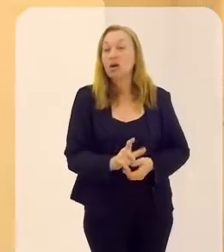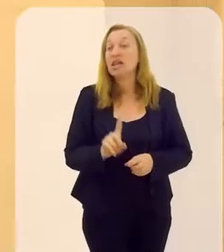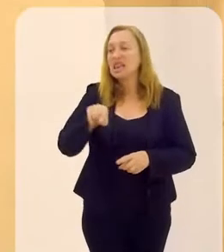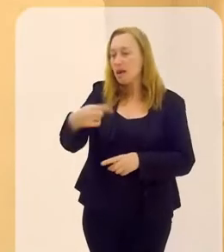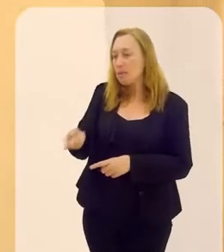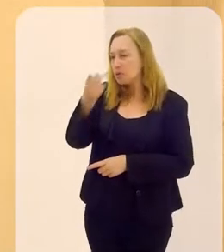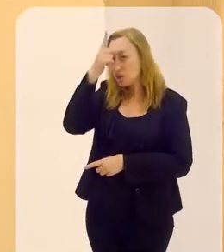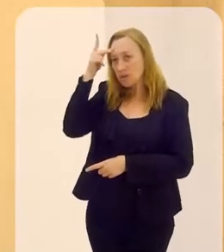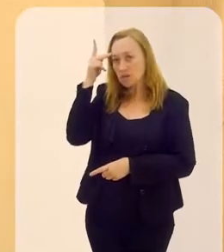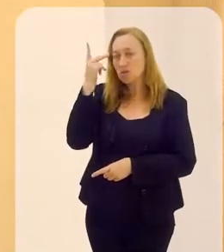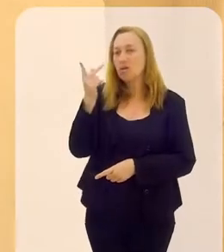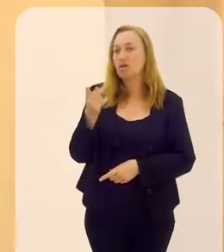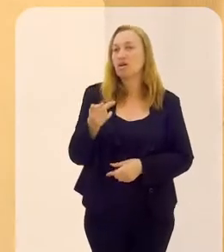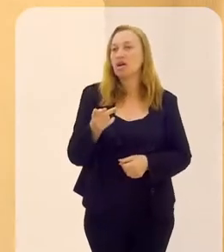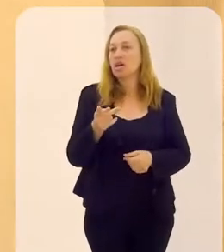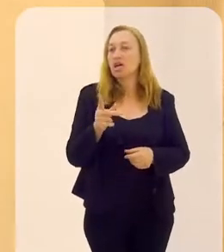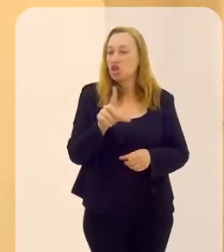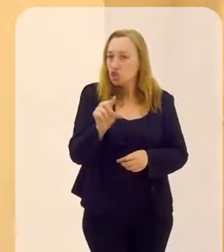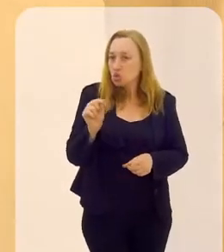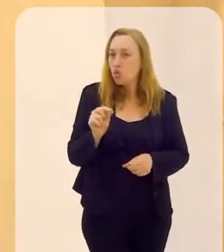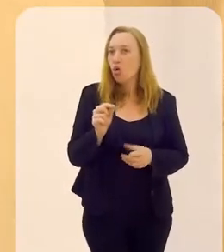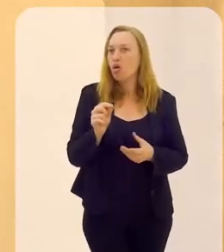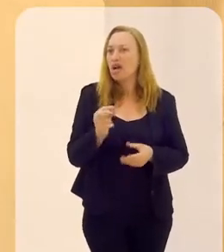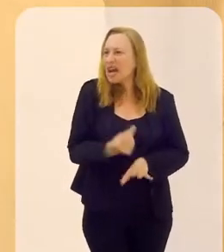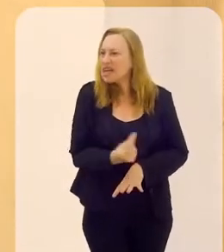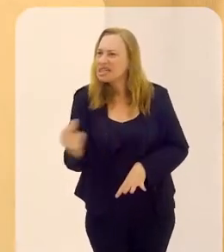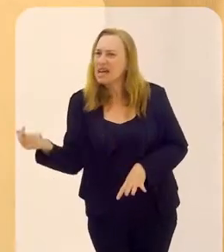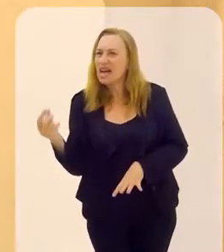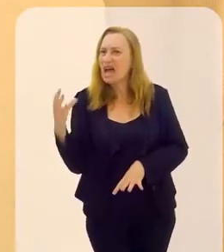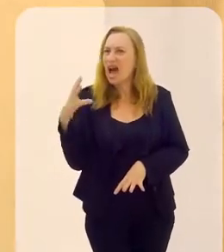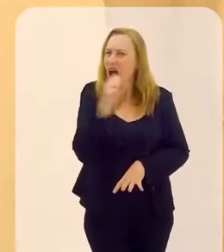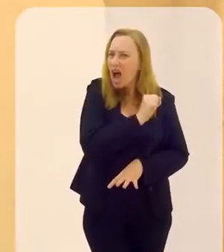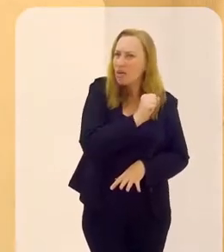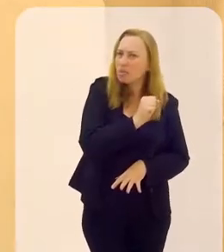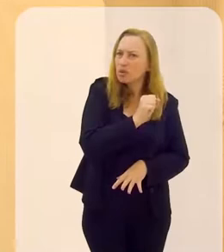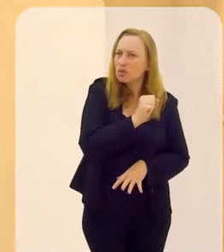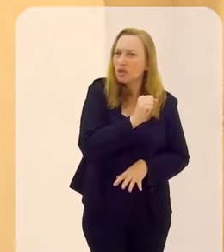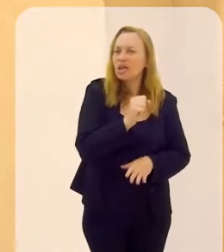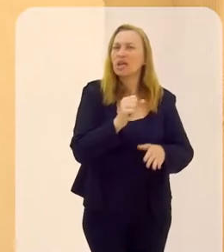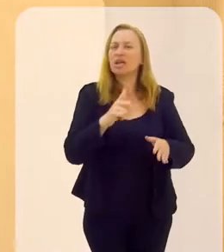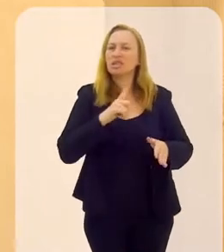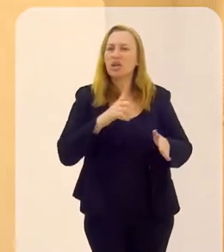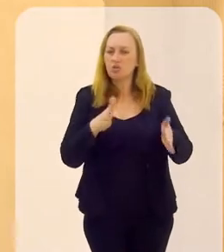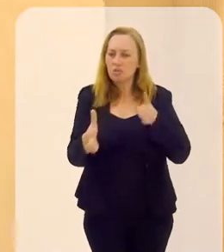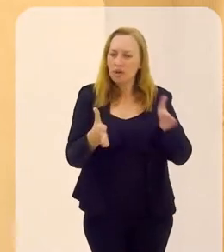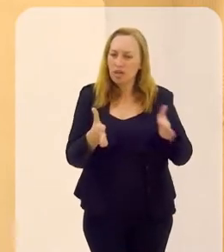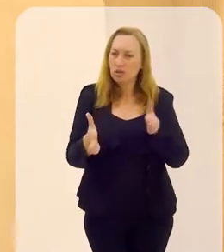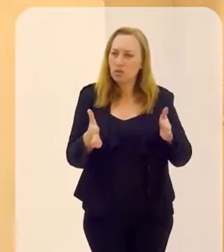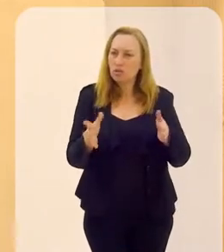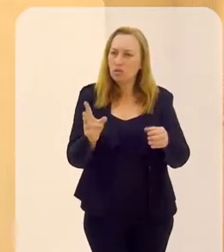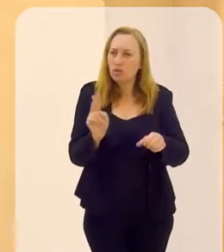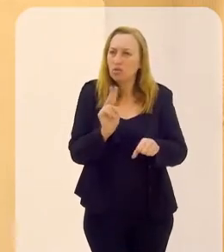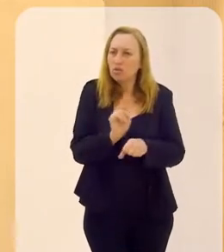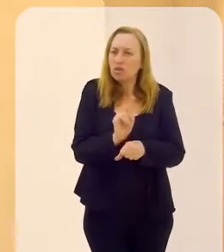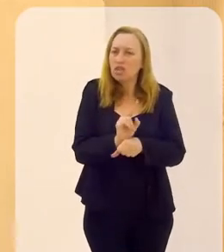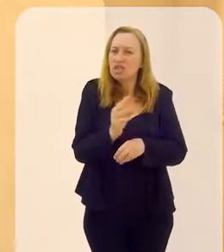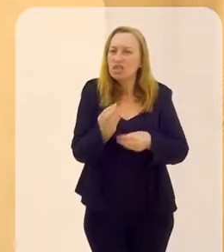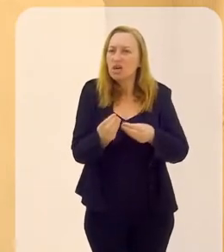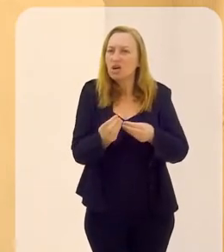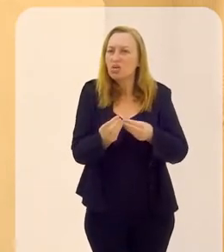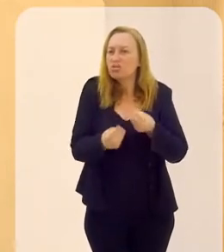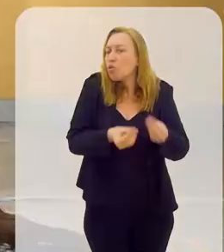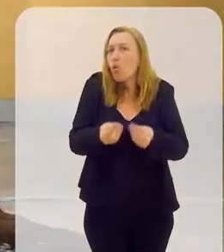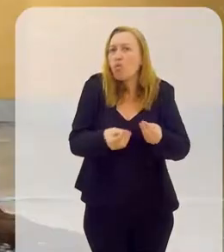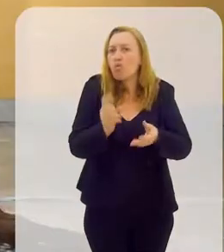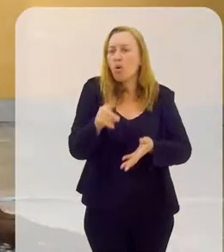Depois que a pessoa faz essa feitura, ela sai imediatamente ou ela tem um período de resguardo? Como é esse